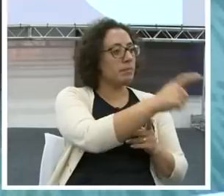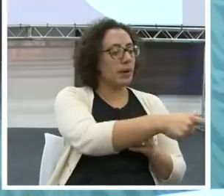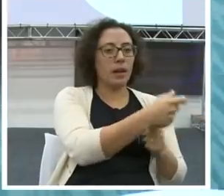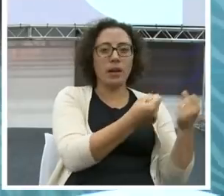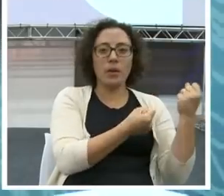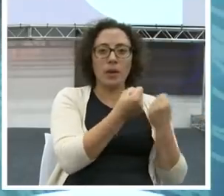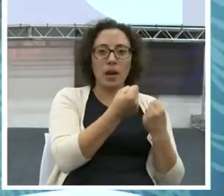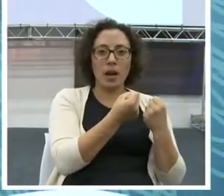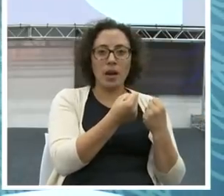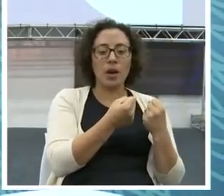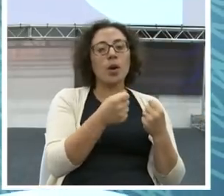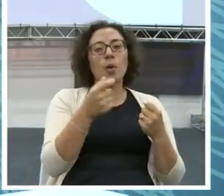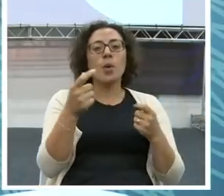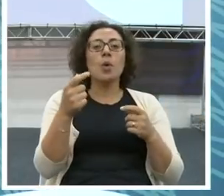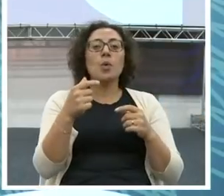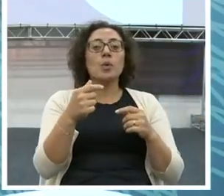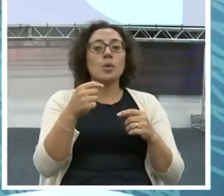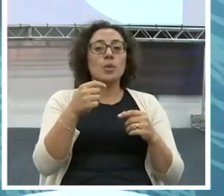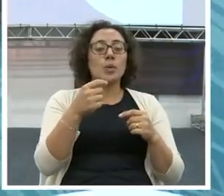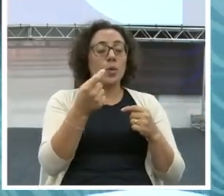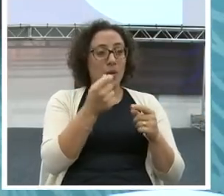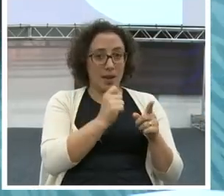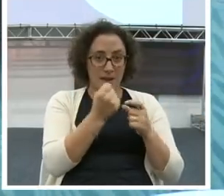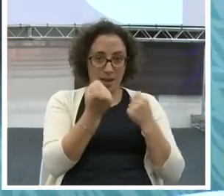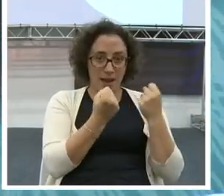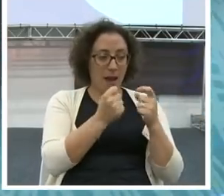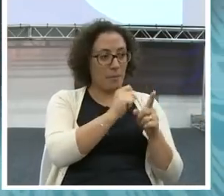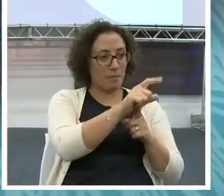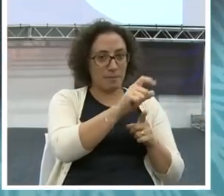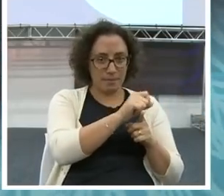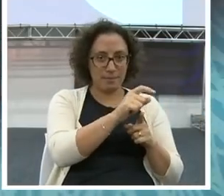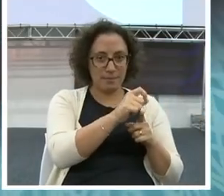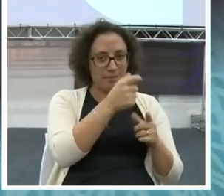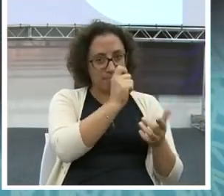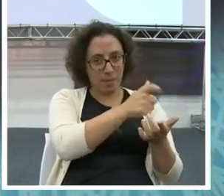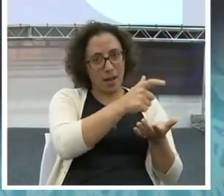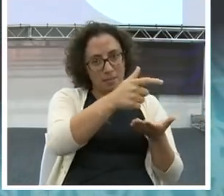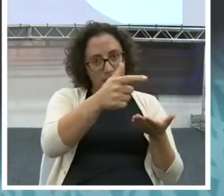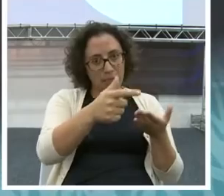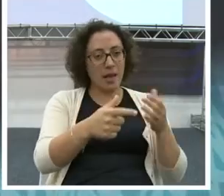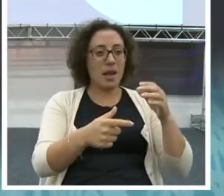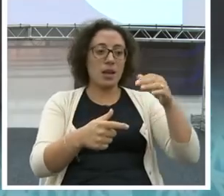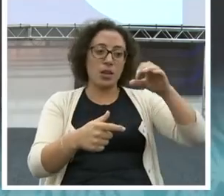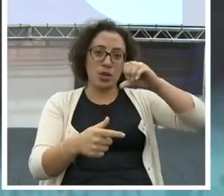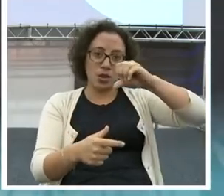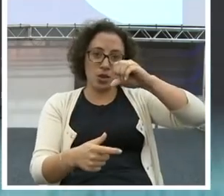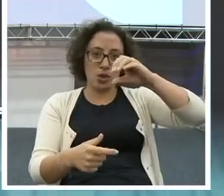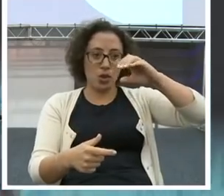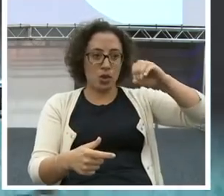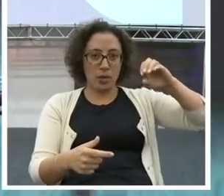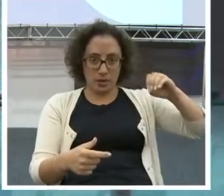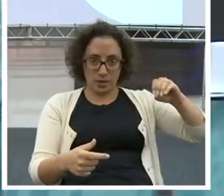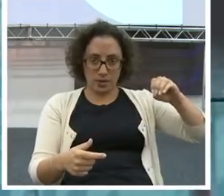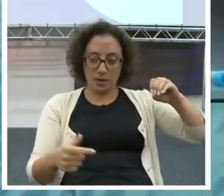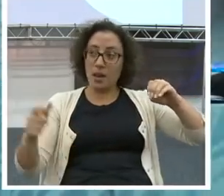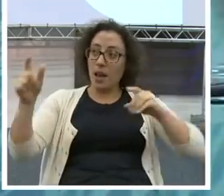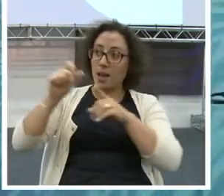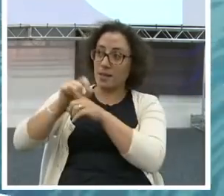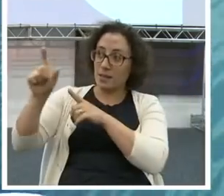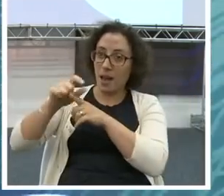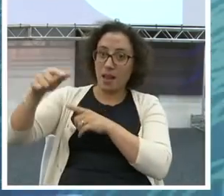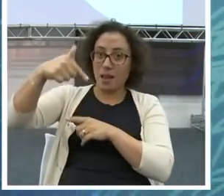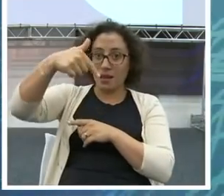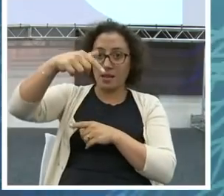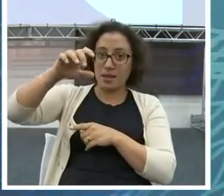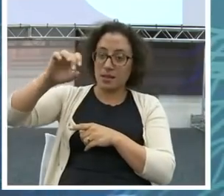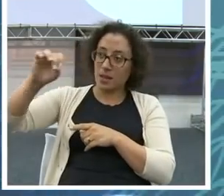carro era R$,00. Ele tinha que colocar só R 150,00. Depois de um ano, a sala